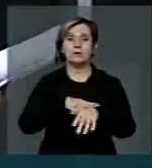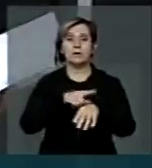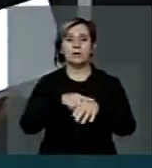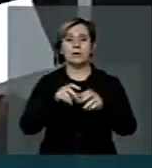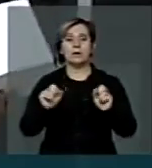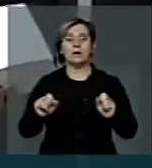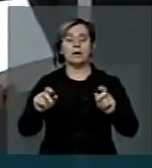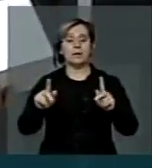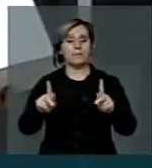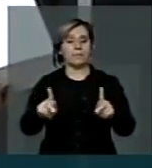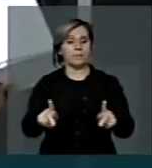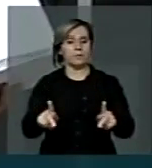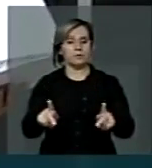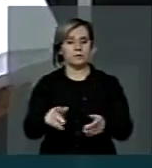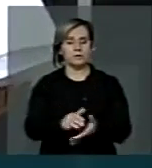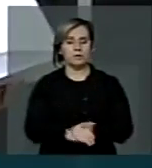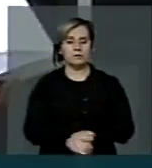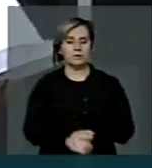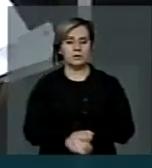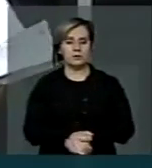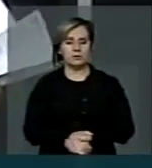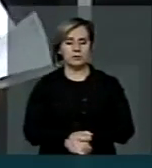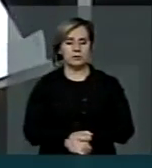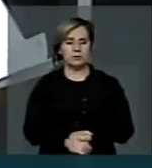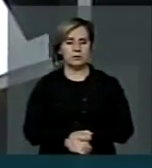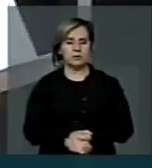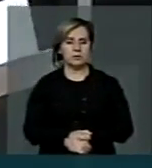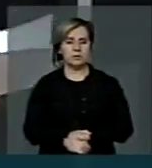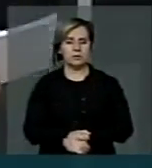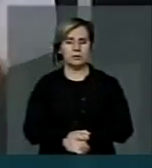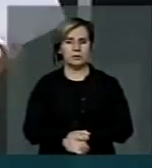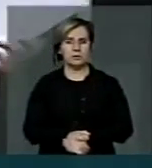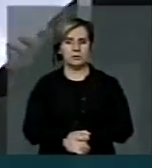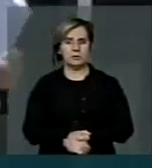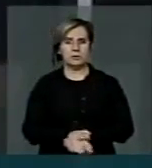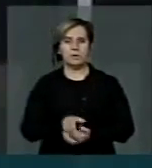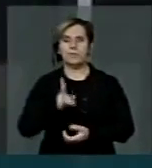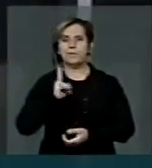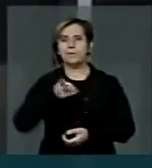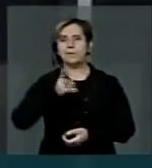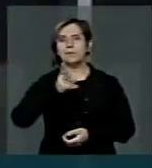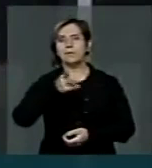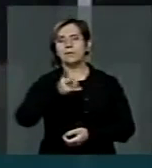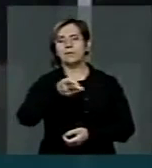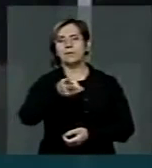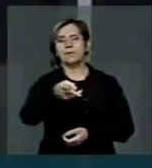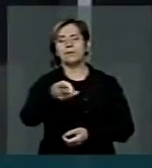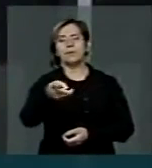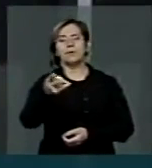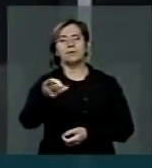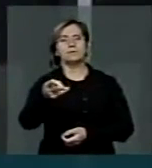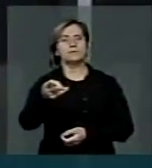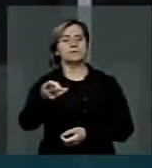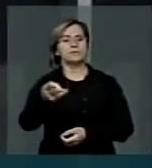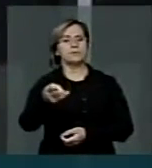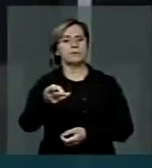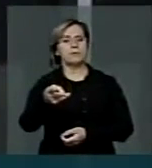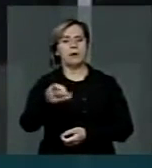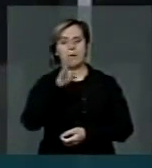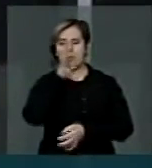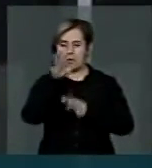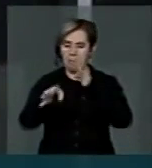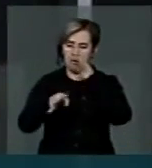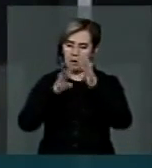o nosso aposentado, continua sendo taxado